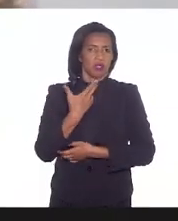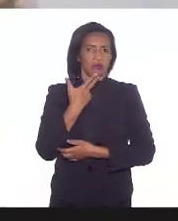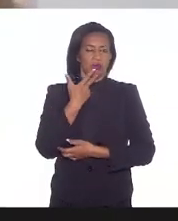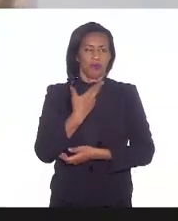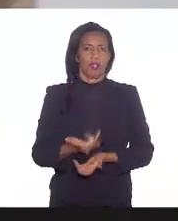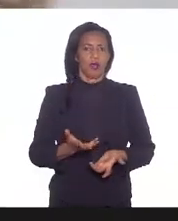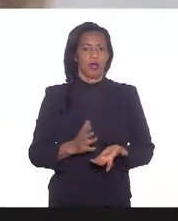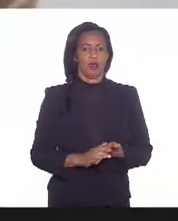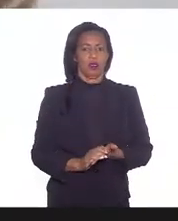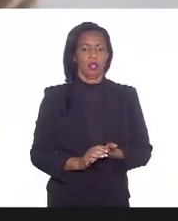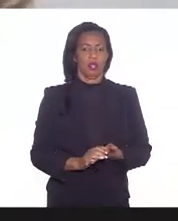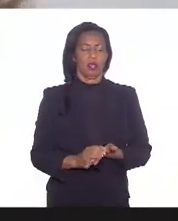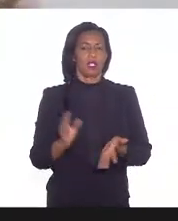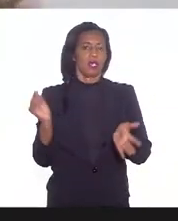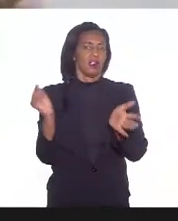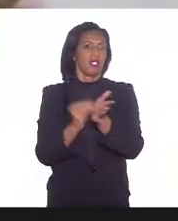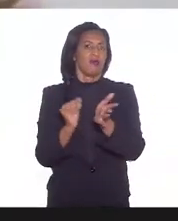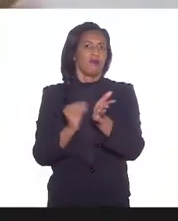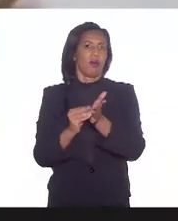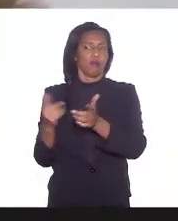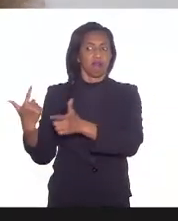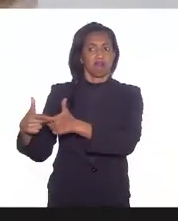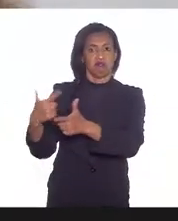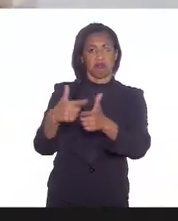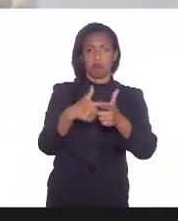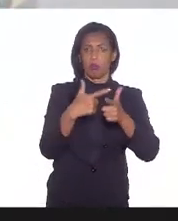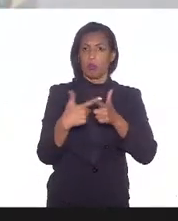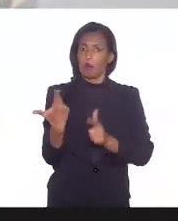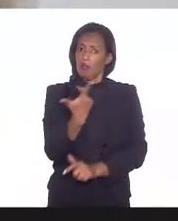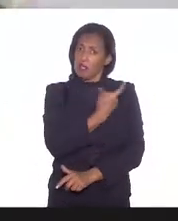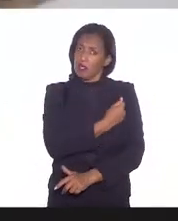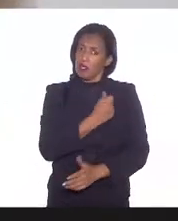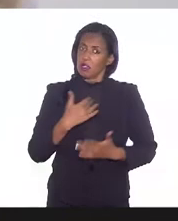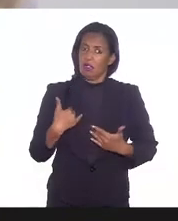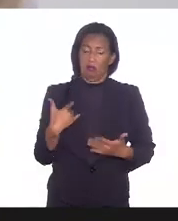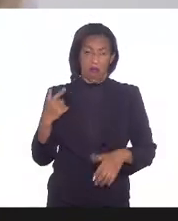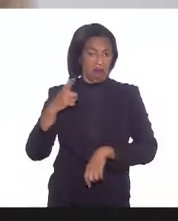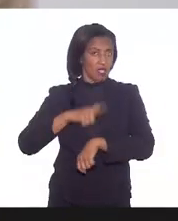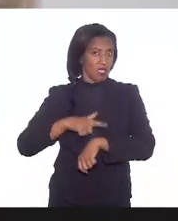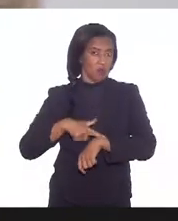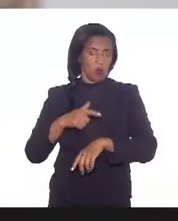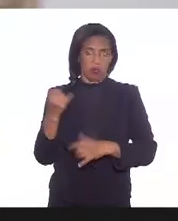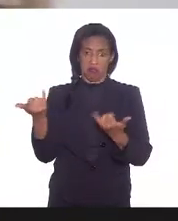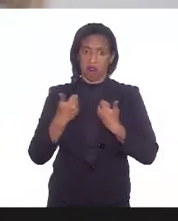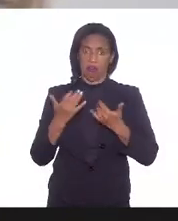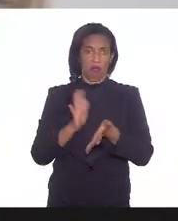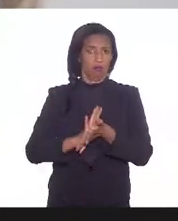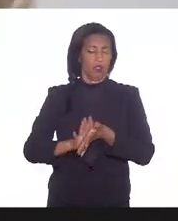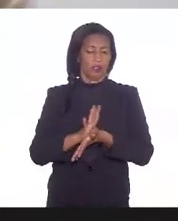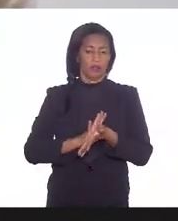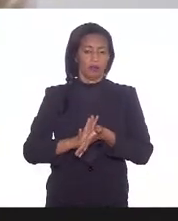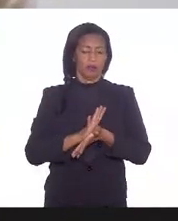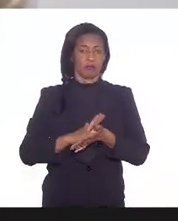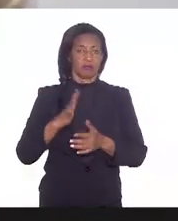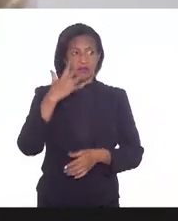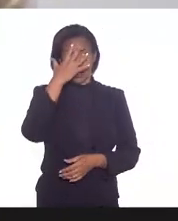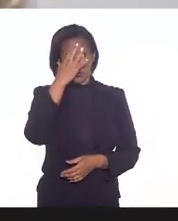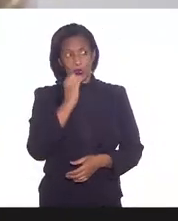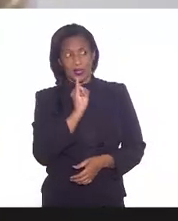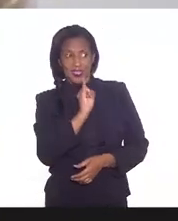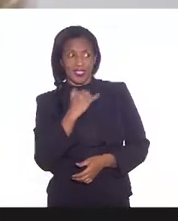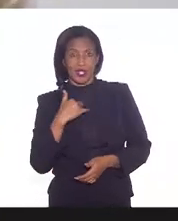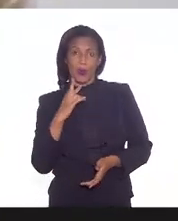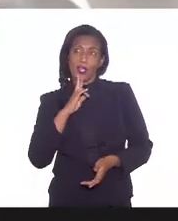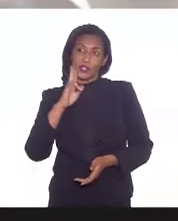que haja qualquer problema em relação a essa vacinação até esse momento. E não sei se respondi, doutora